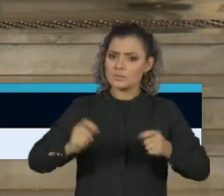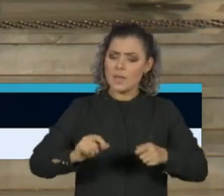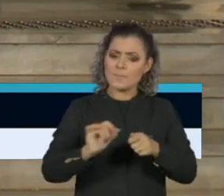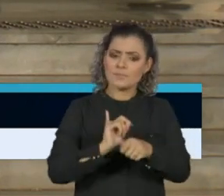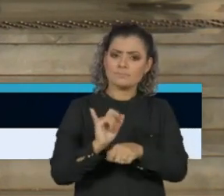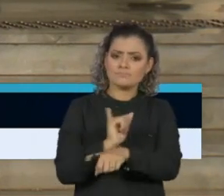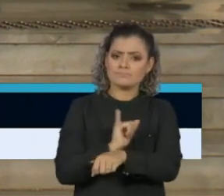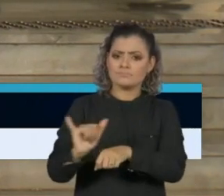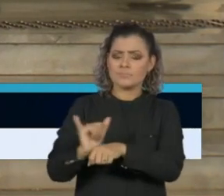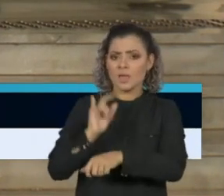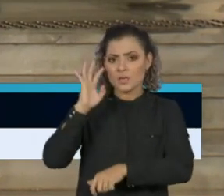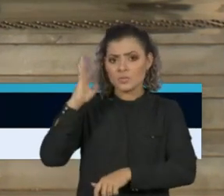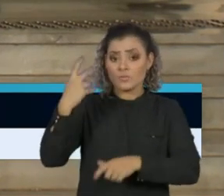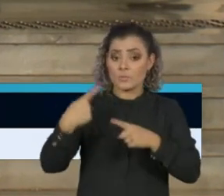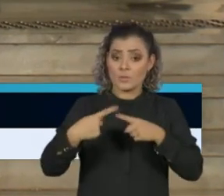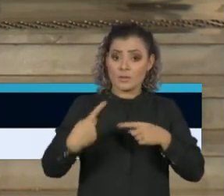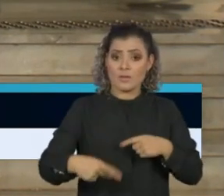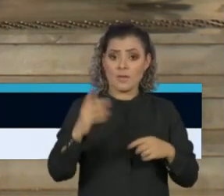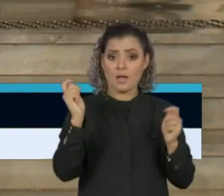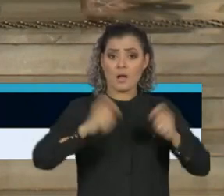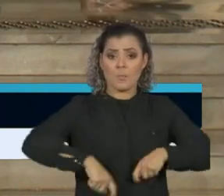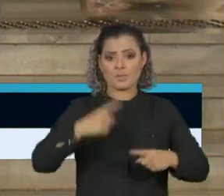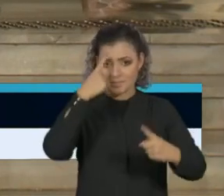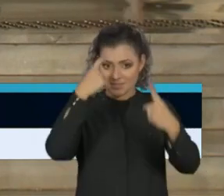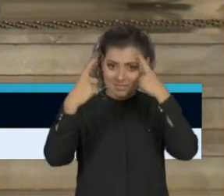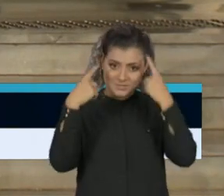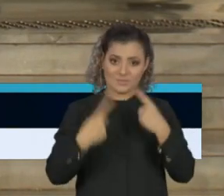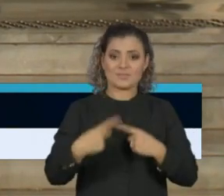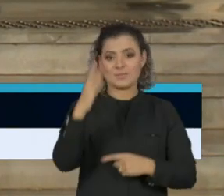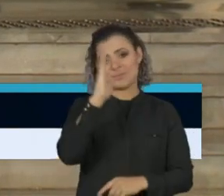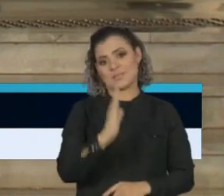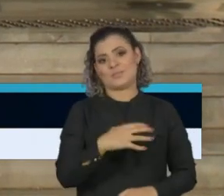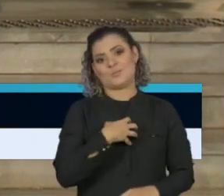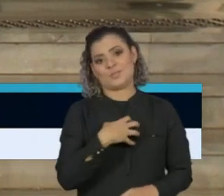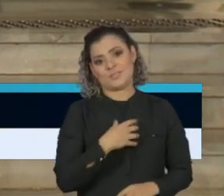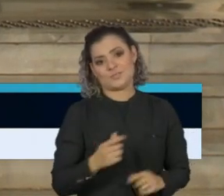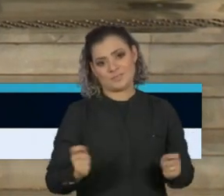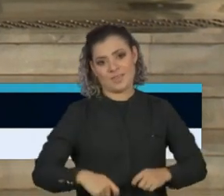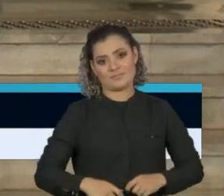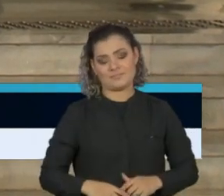resolvidas pela competência e criatividade do sistema brasileiro.